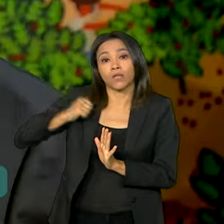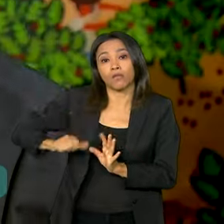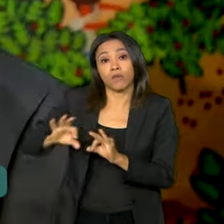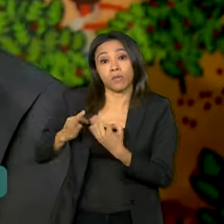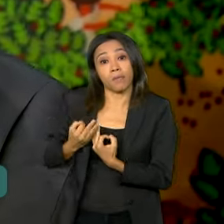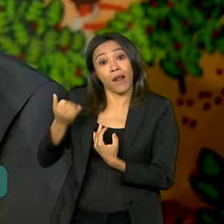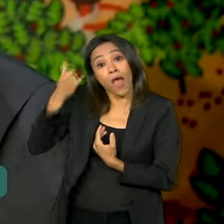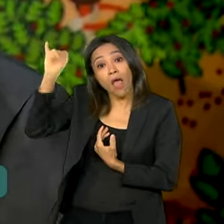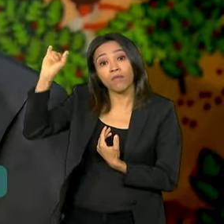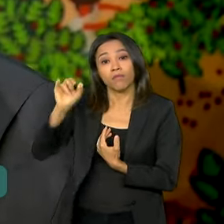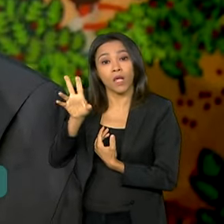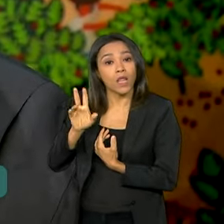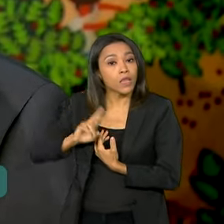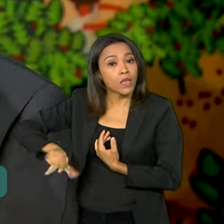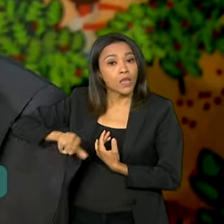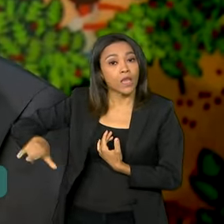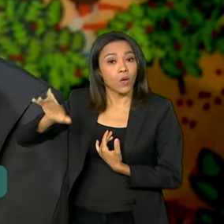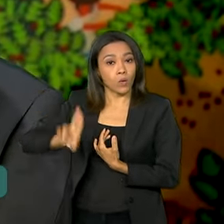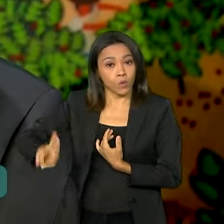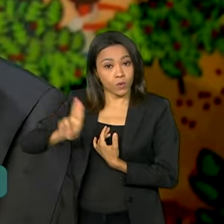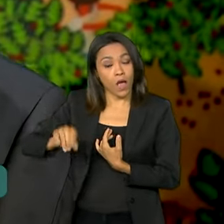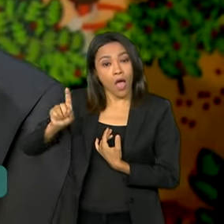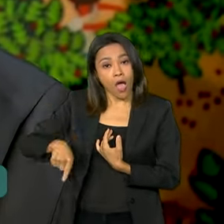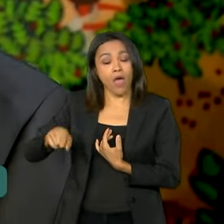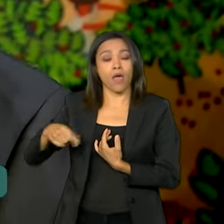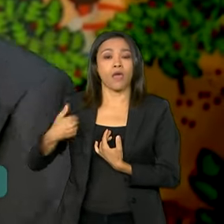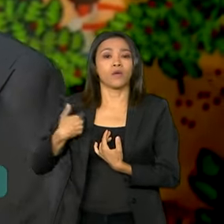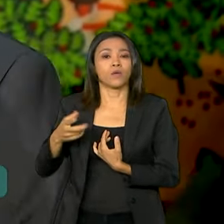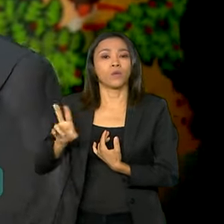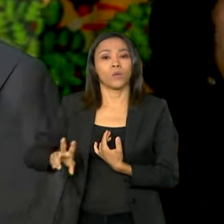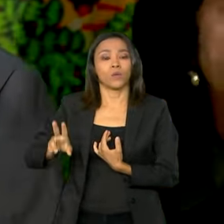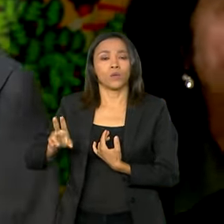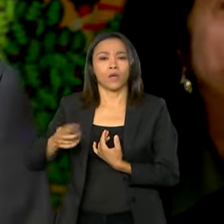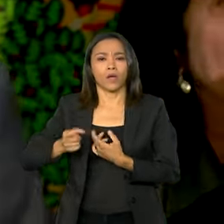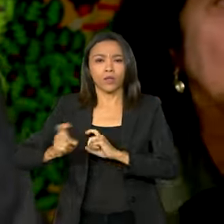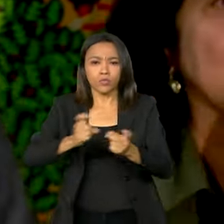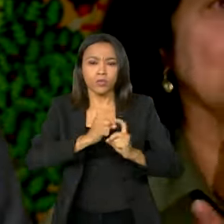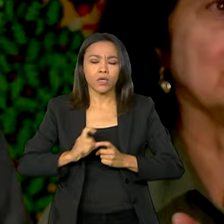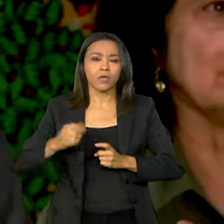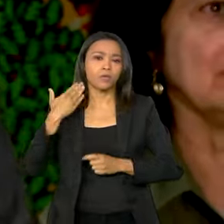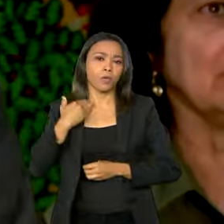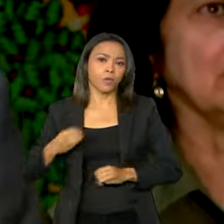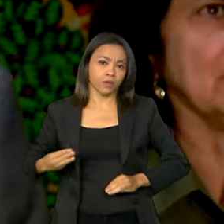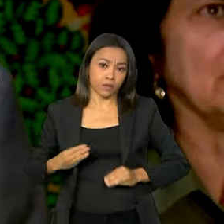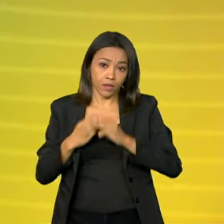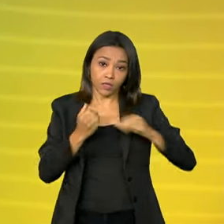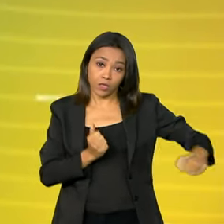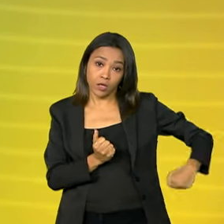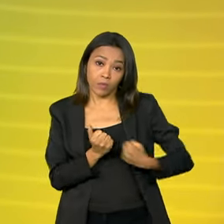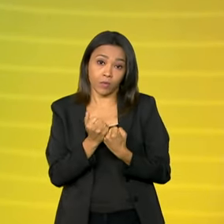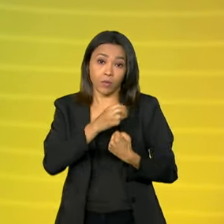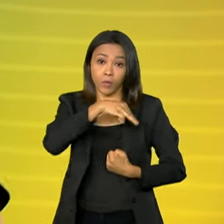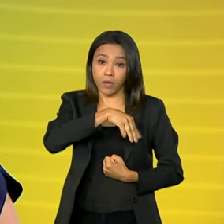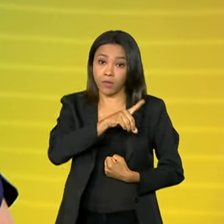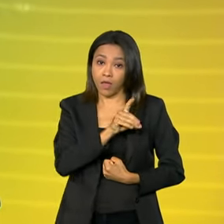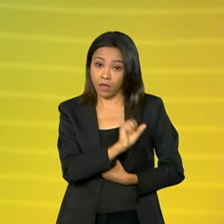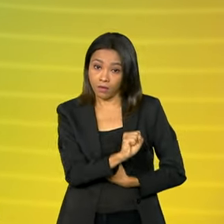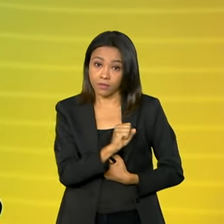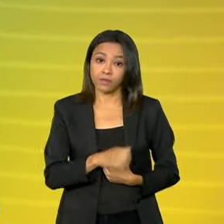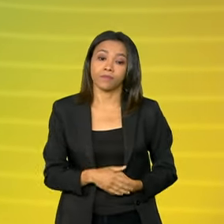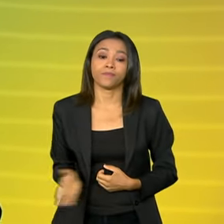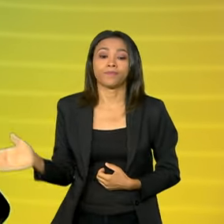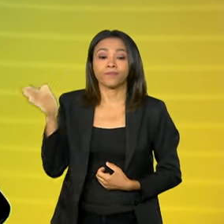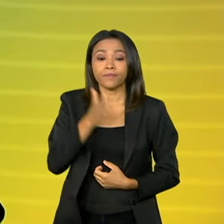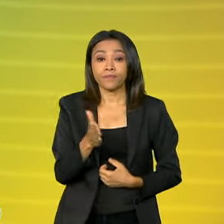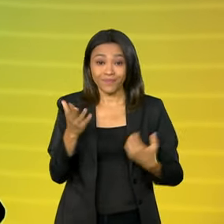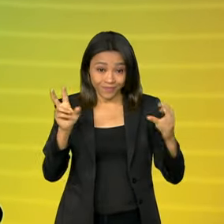considerando que ele é um cartão administrado pela Caixa Econômica junto com o MDS. Vamos falar de